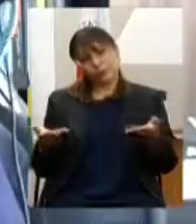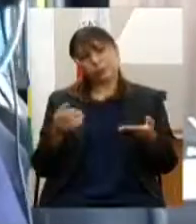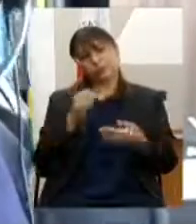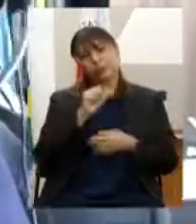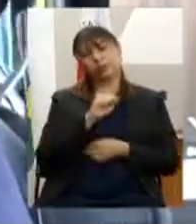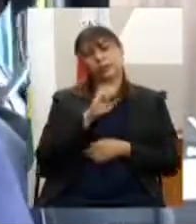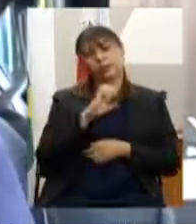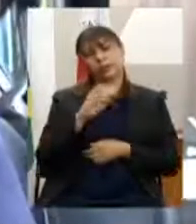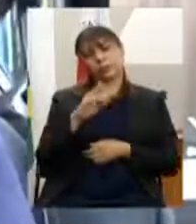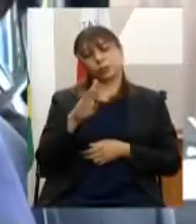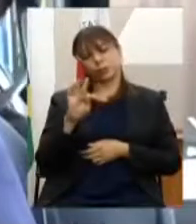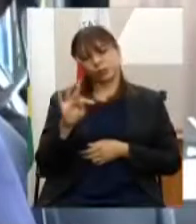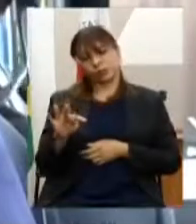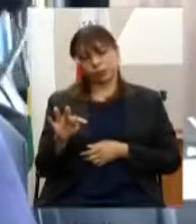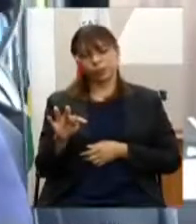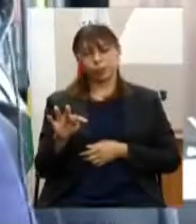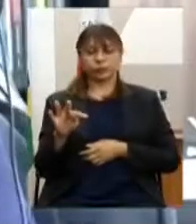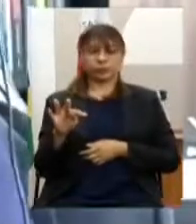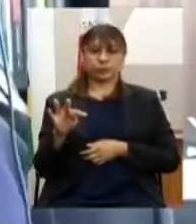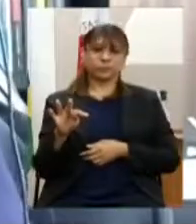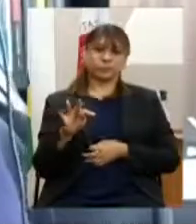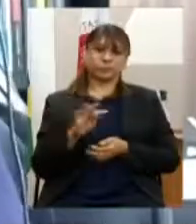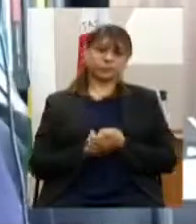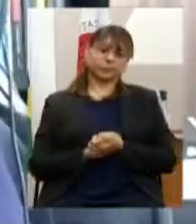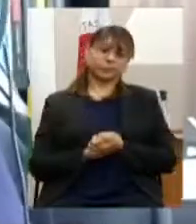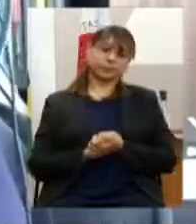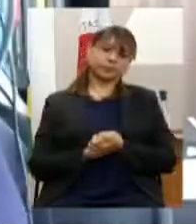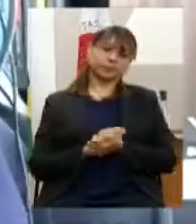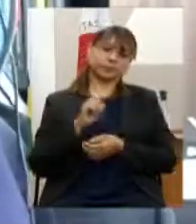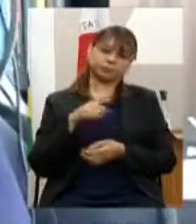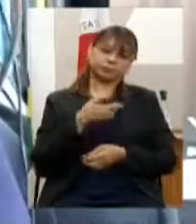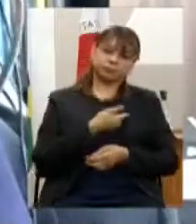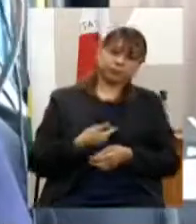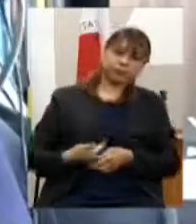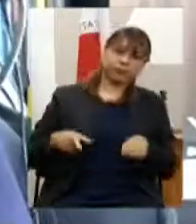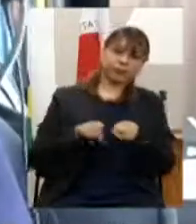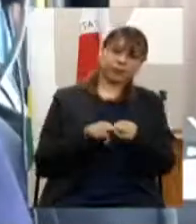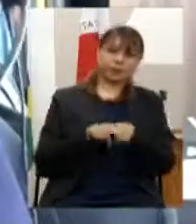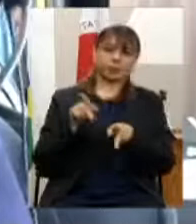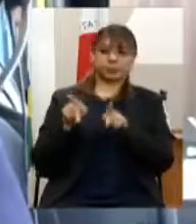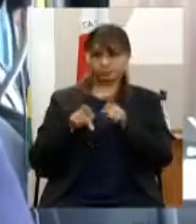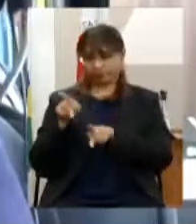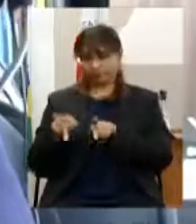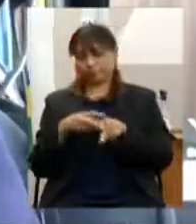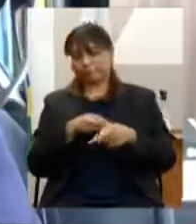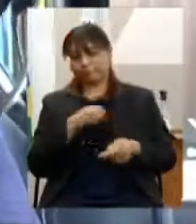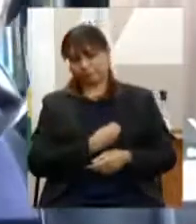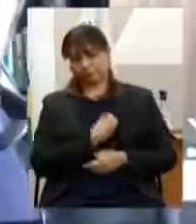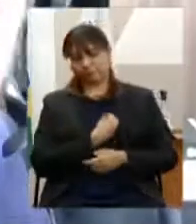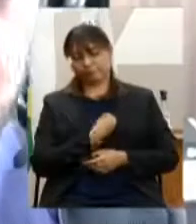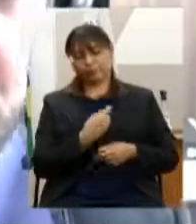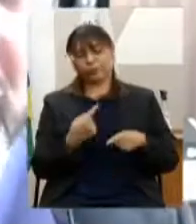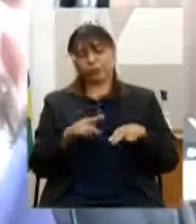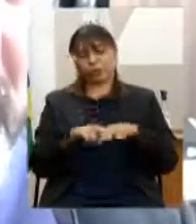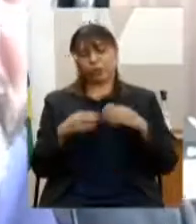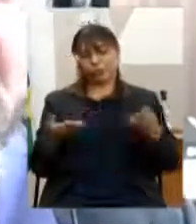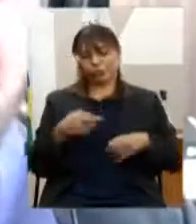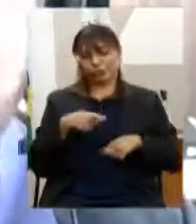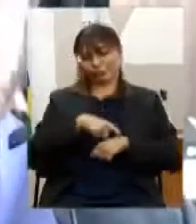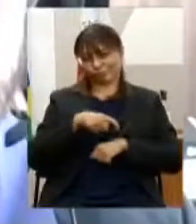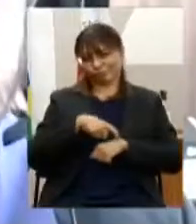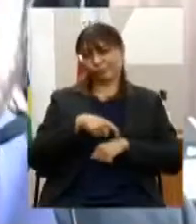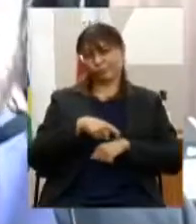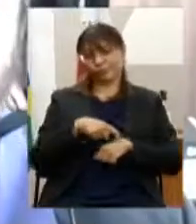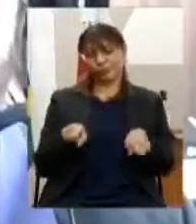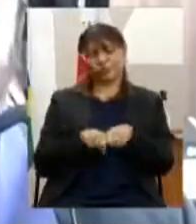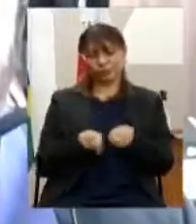da Secretaria de Cultura e Turismo tanto do poder público quanto da sociedade civil nesse momento que a gente está vivendo e pelo